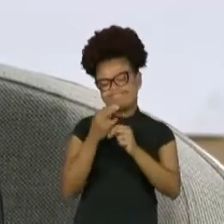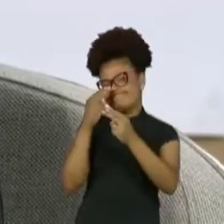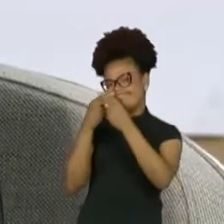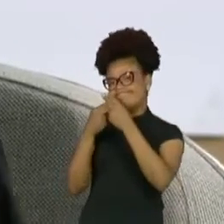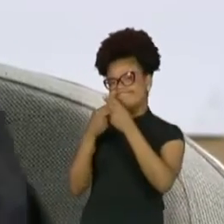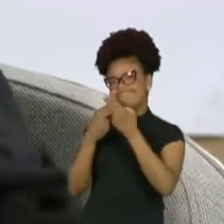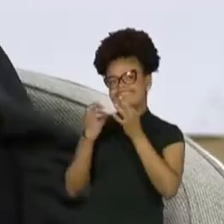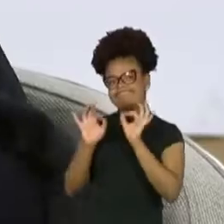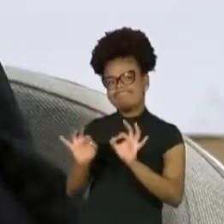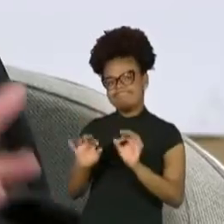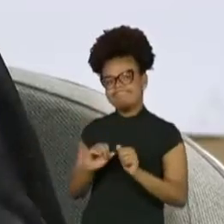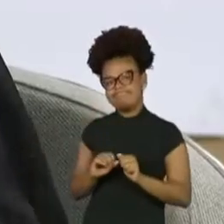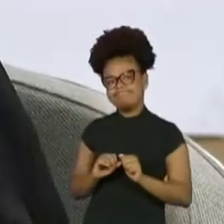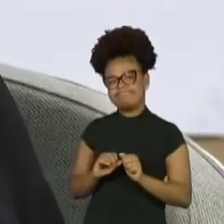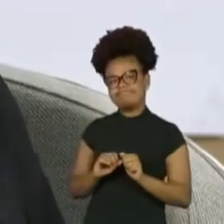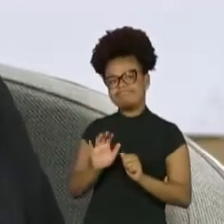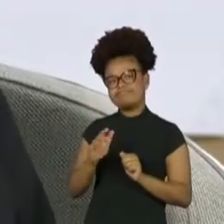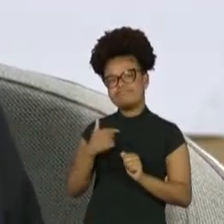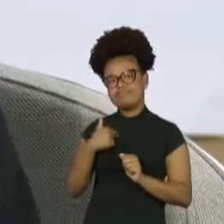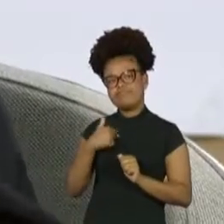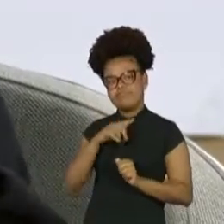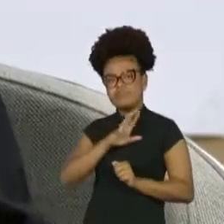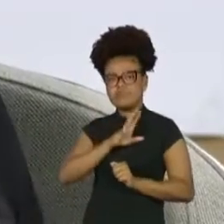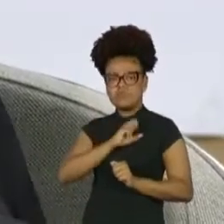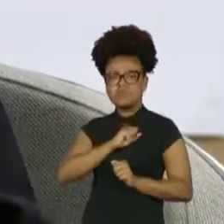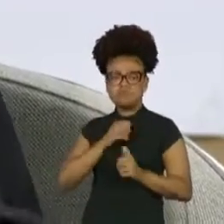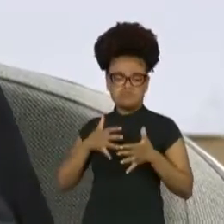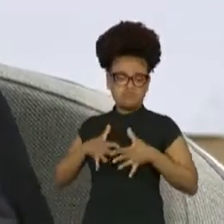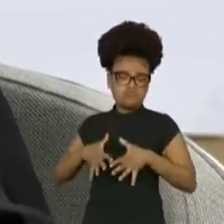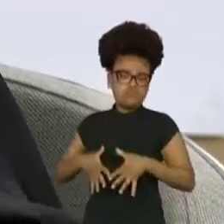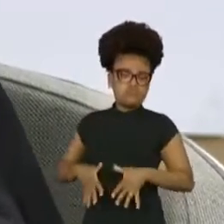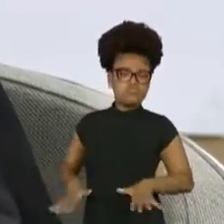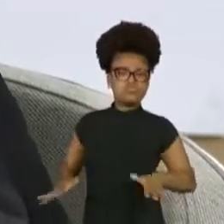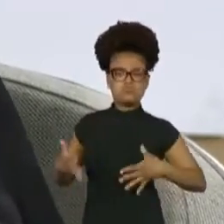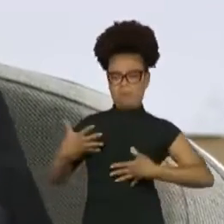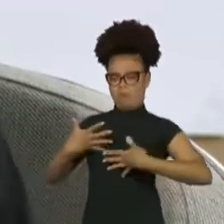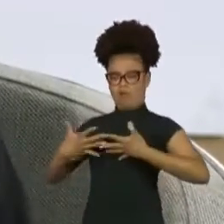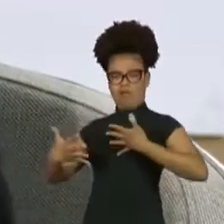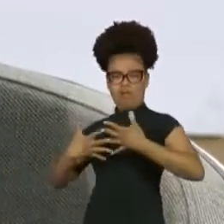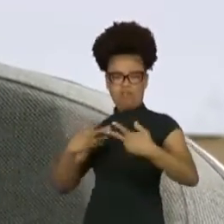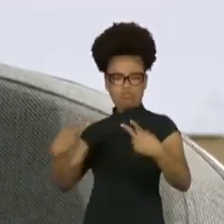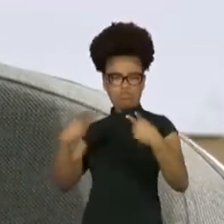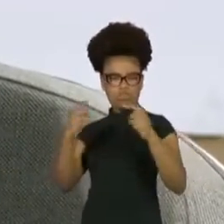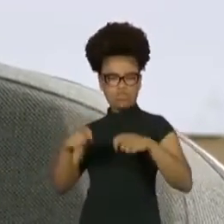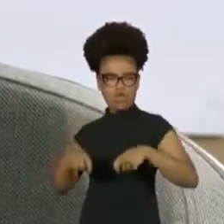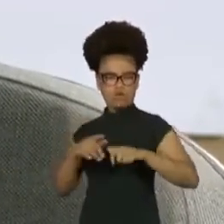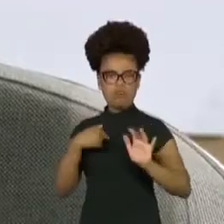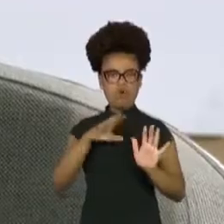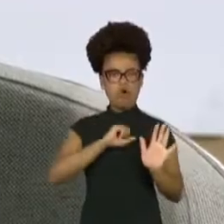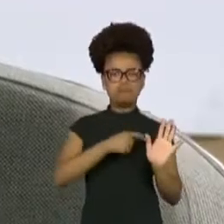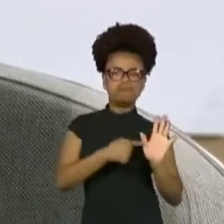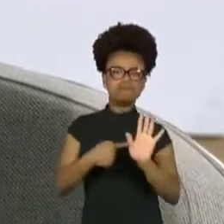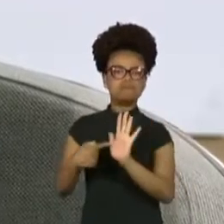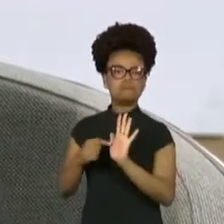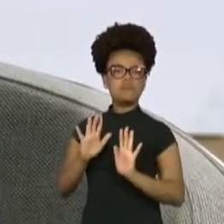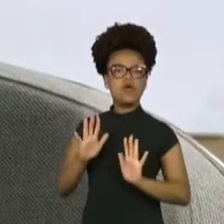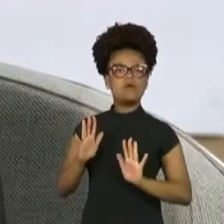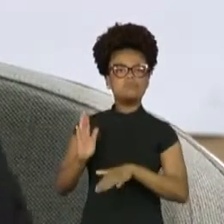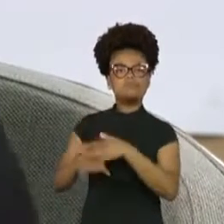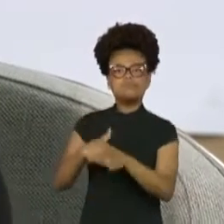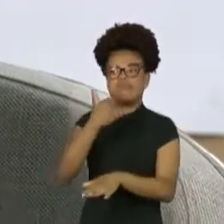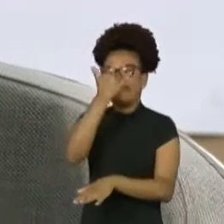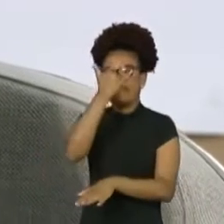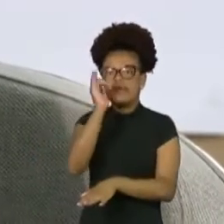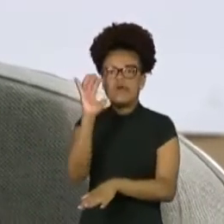dúvida. Eu gostava muito também de roupas transparentes e se eu tivesse que pegar um táxi, eu evitava. Até andava na rua um